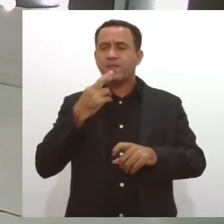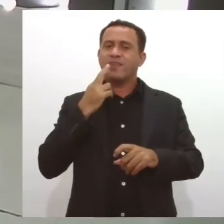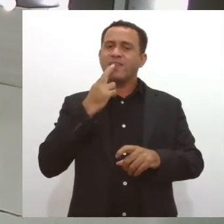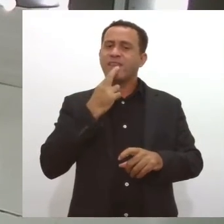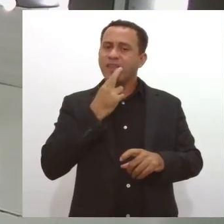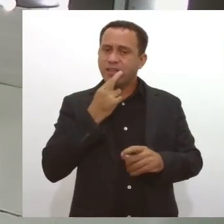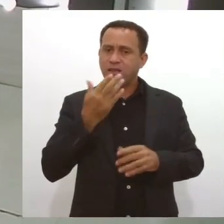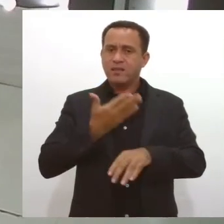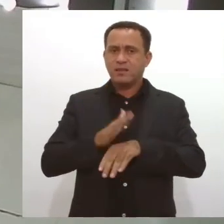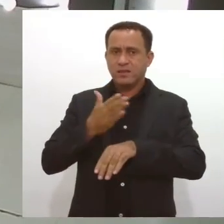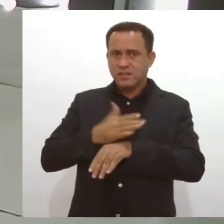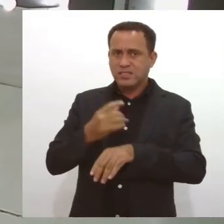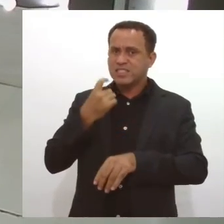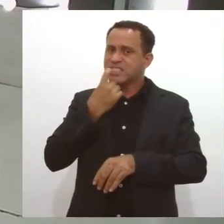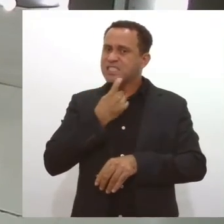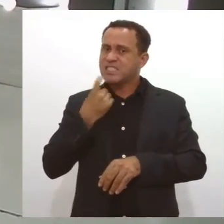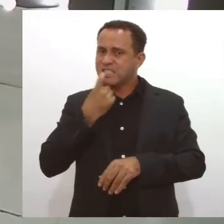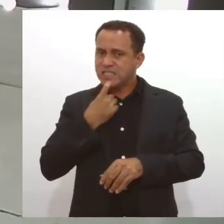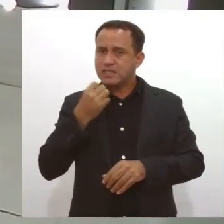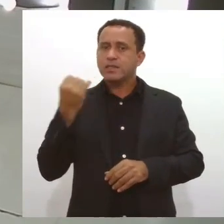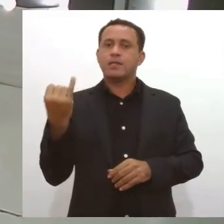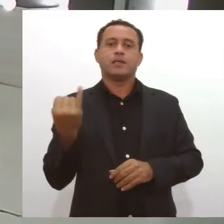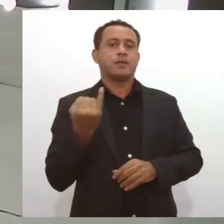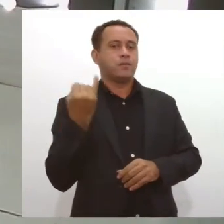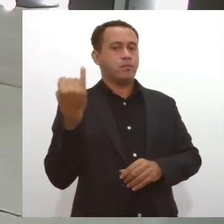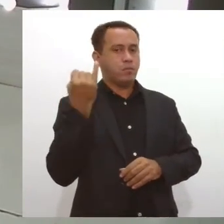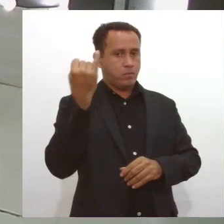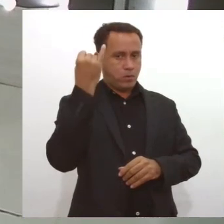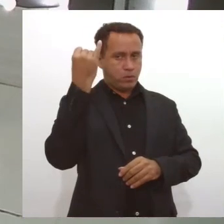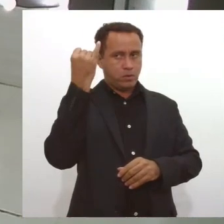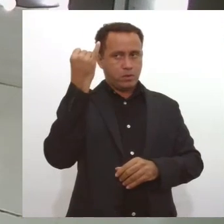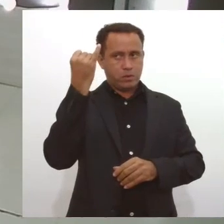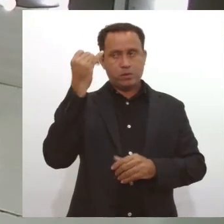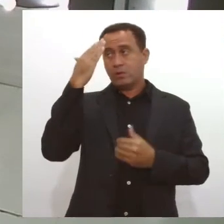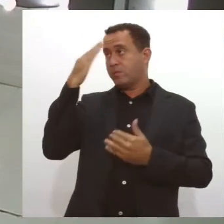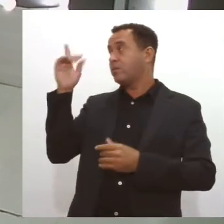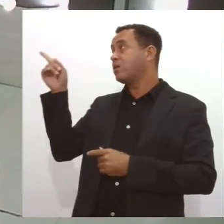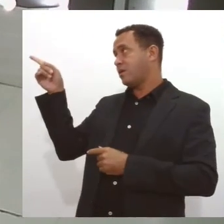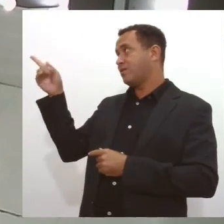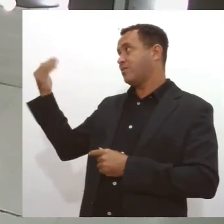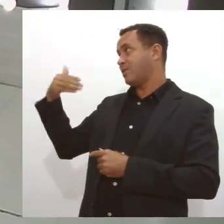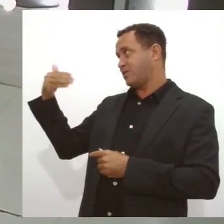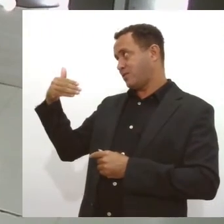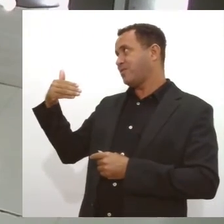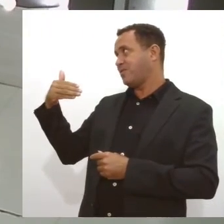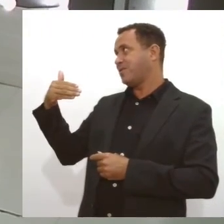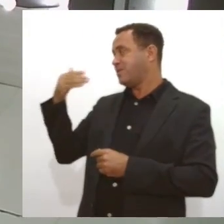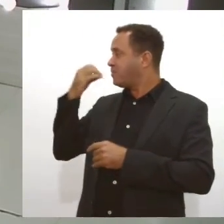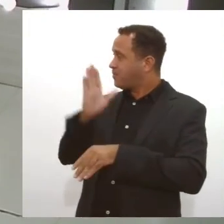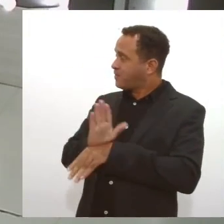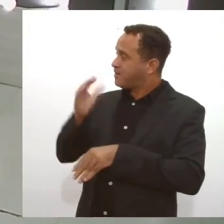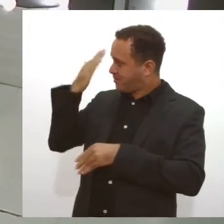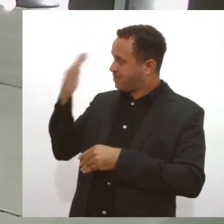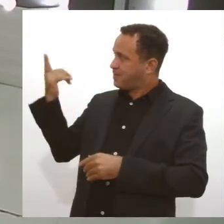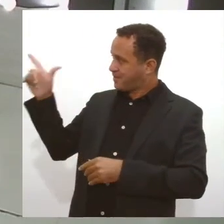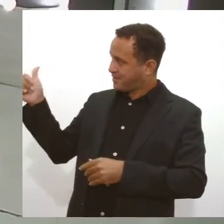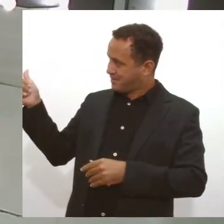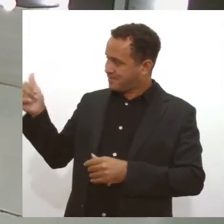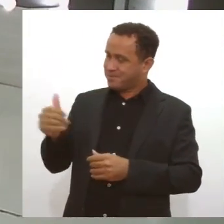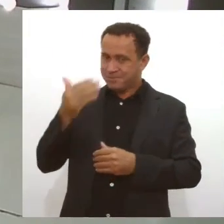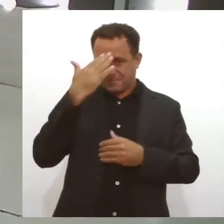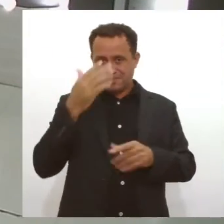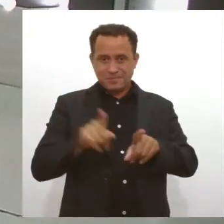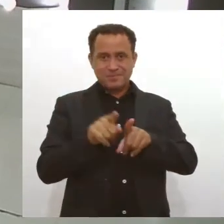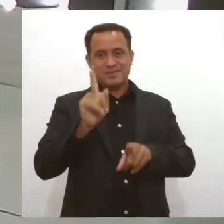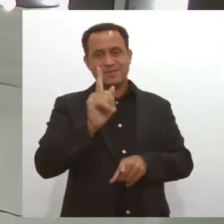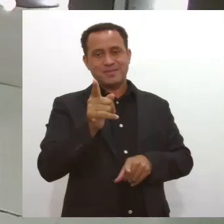tratamento, esse tratamento periódico é muito importante. Doutora, gente agradece a sua participação, muito boa tarde, muito obrigada. Obrigada